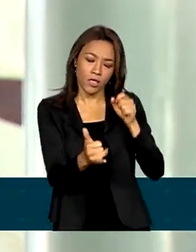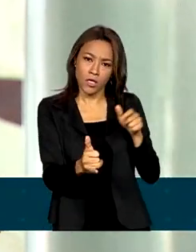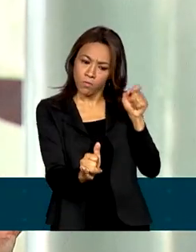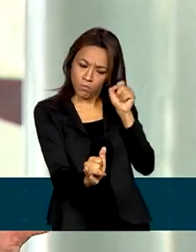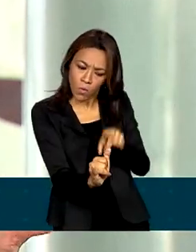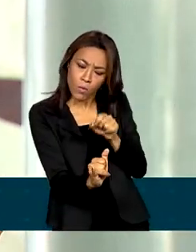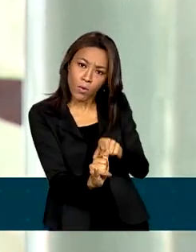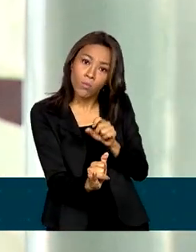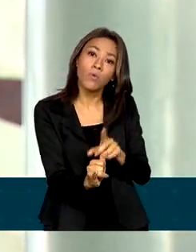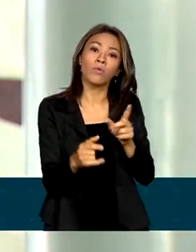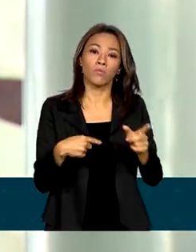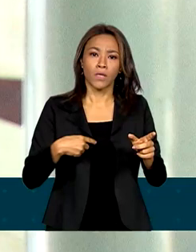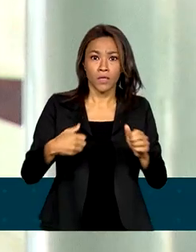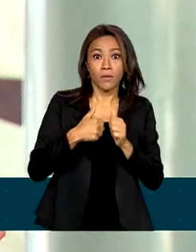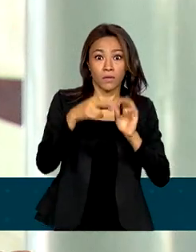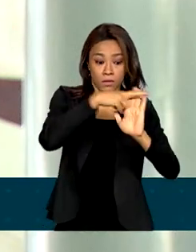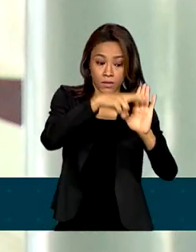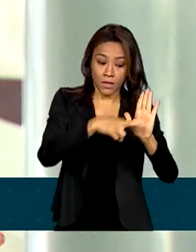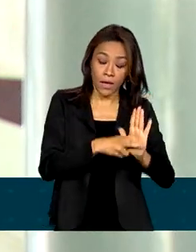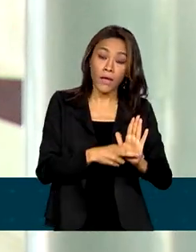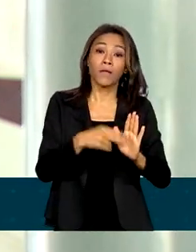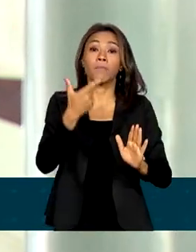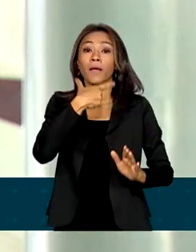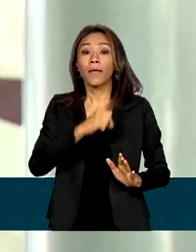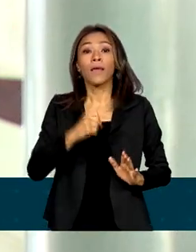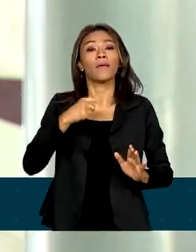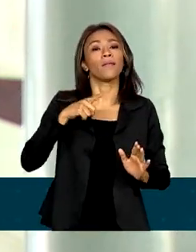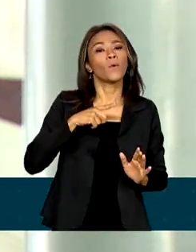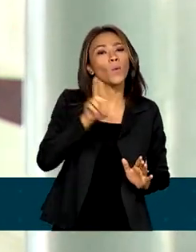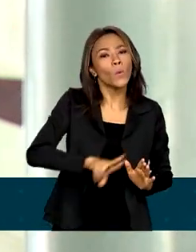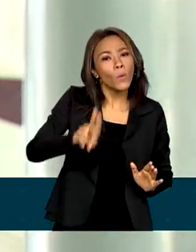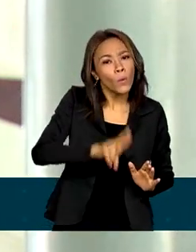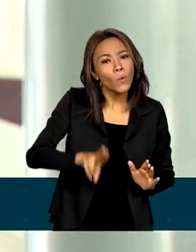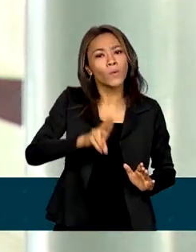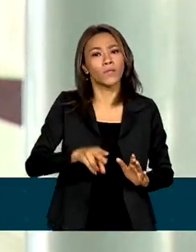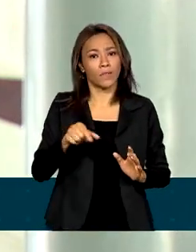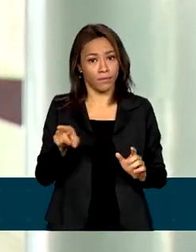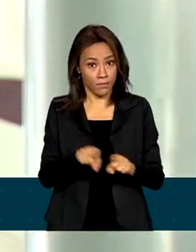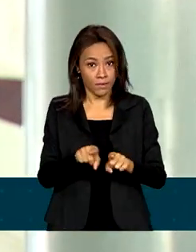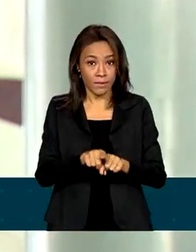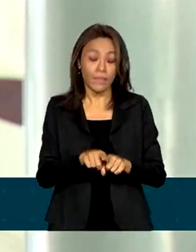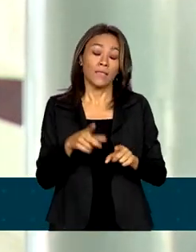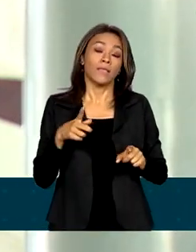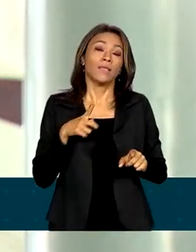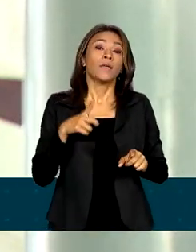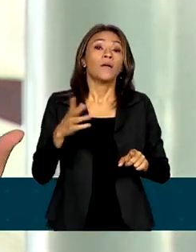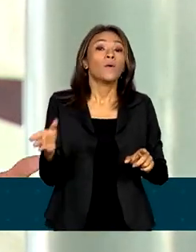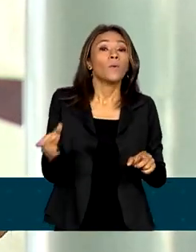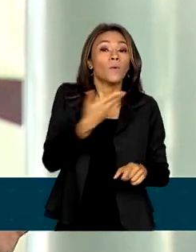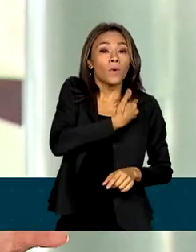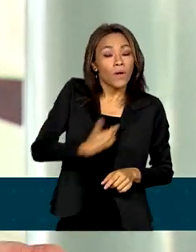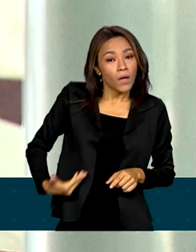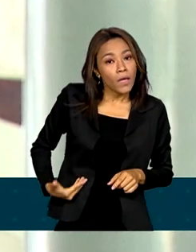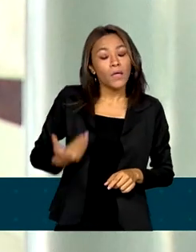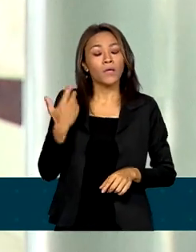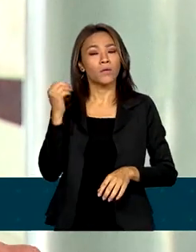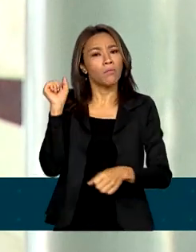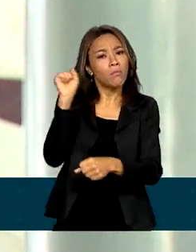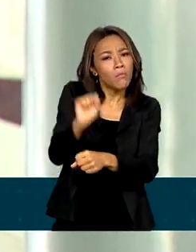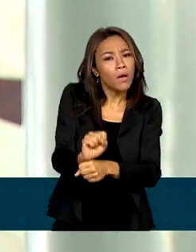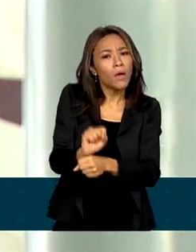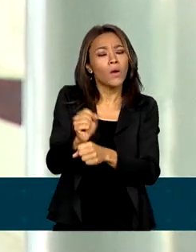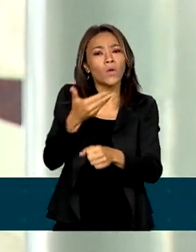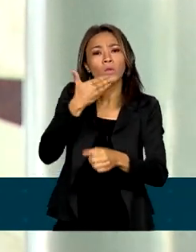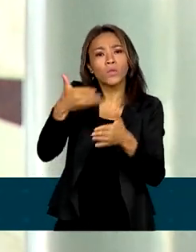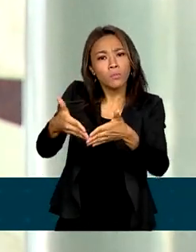de uso restrito de caçadores, atiradores e colecionadores, os CACs. Além disso, o governo suspendeu as autorizações